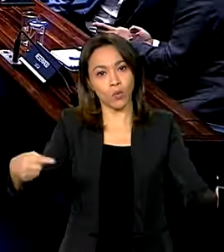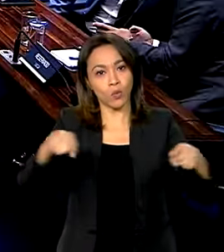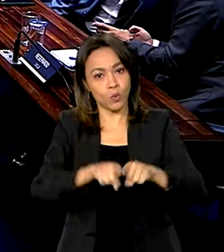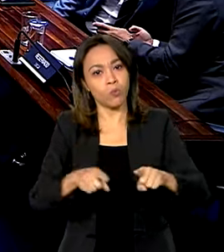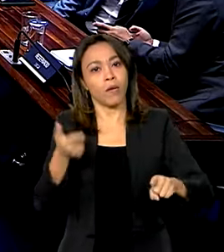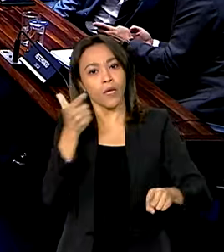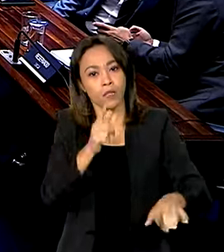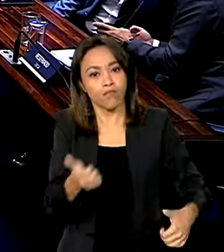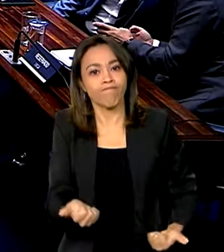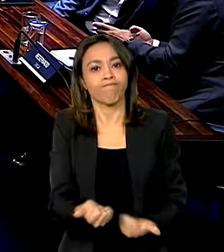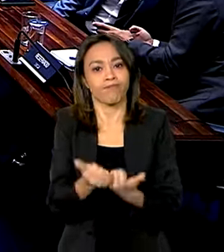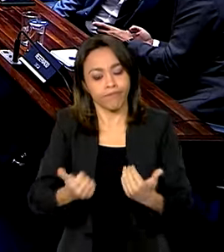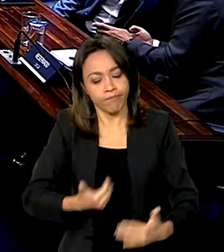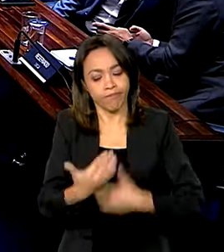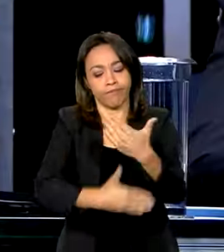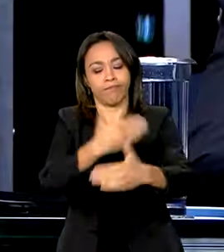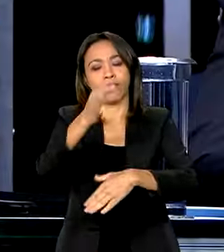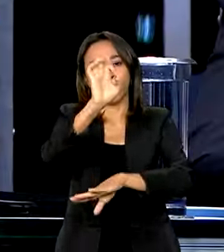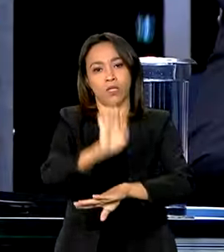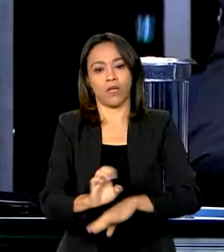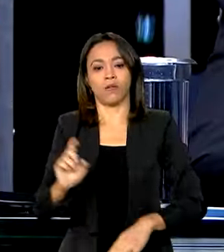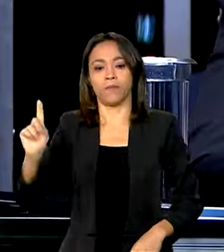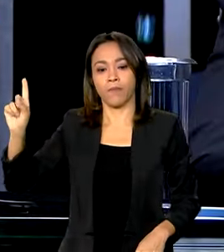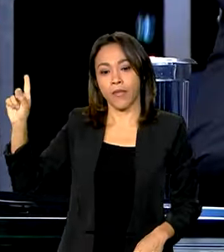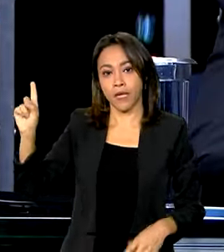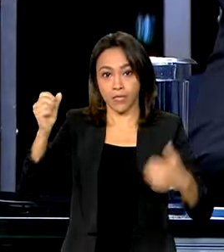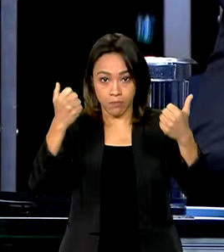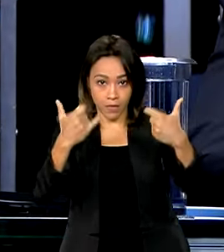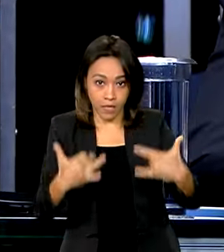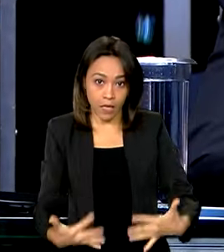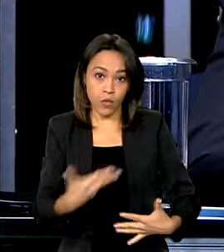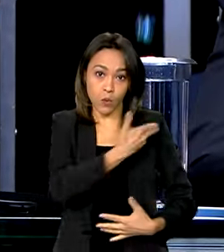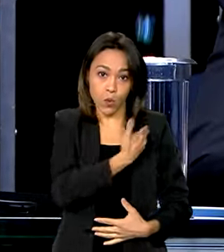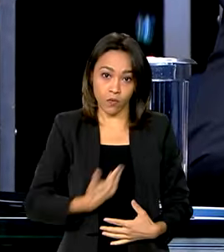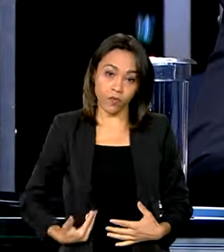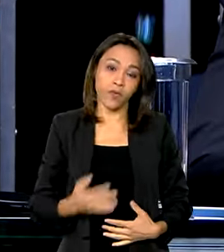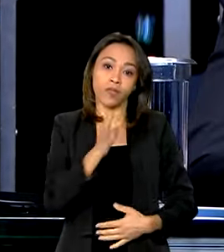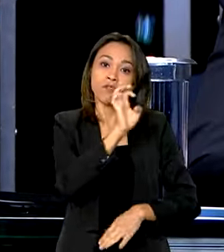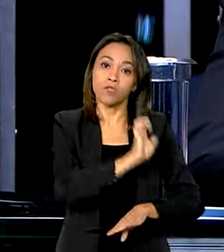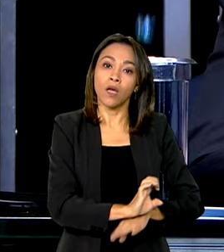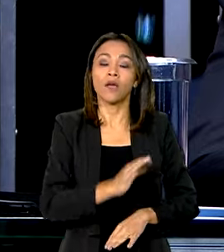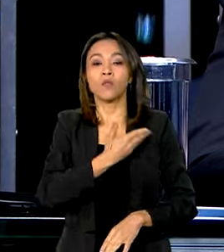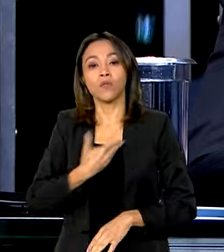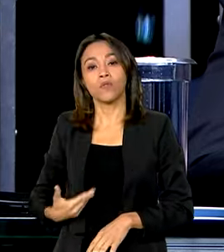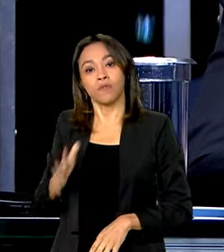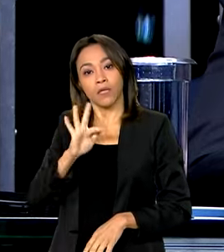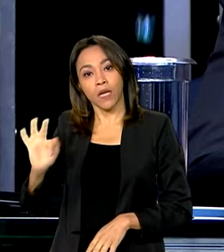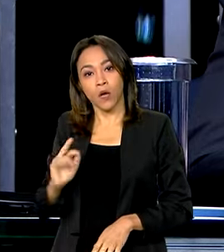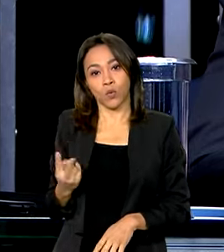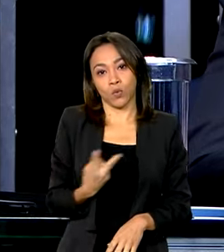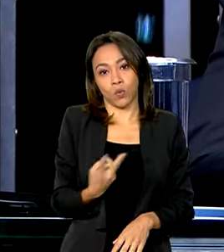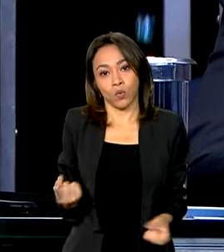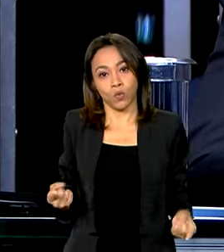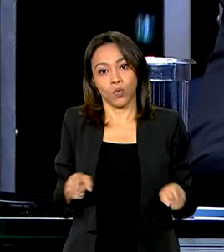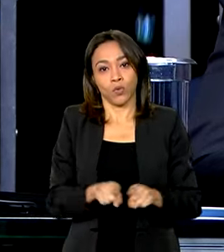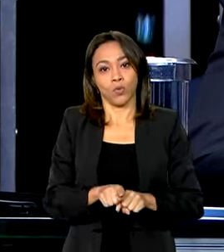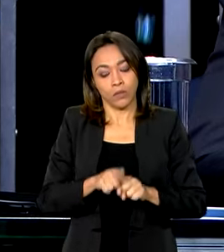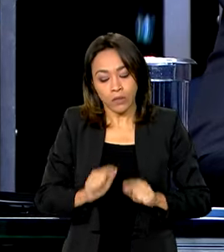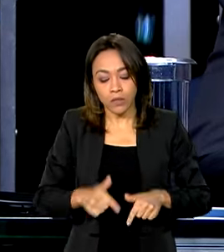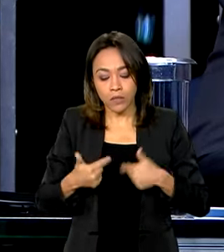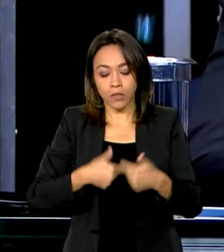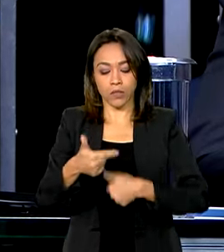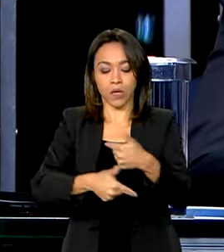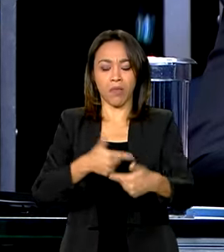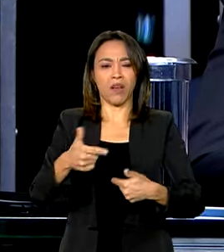reconstrução do Rio Grande do Sul. O governo federal e o governo estadual estão trabalhando juntos, sem nenhuma marra